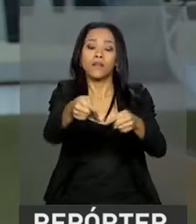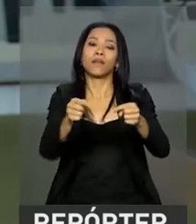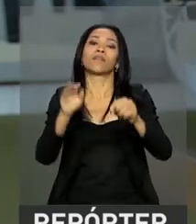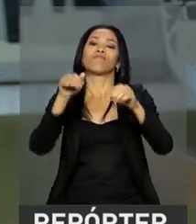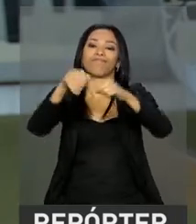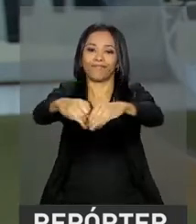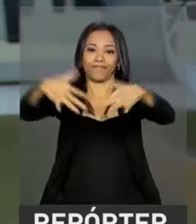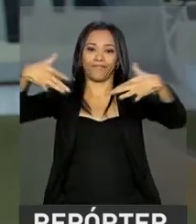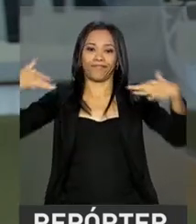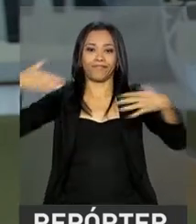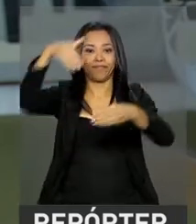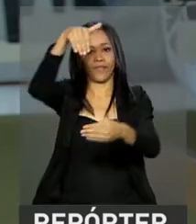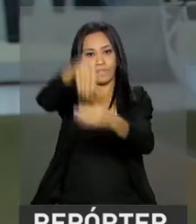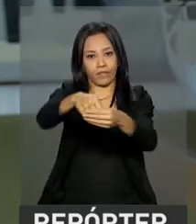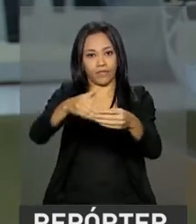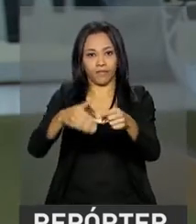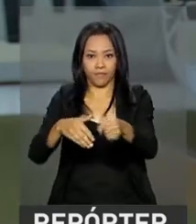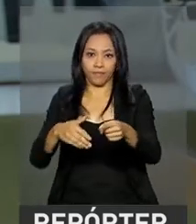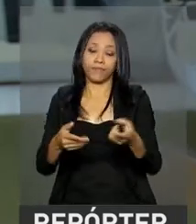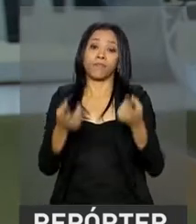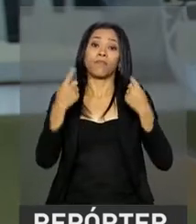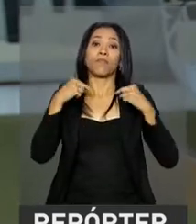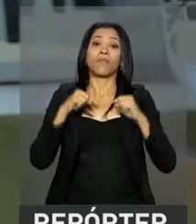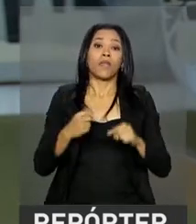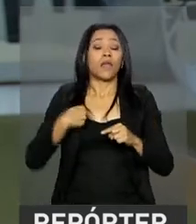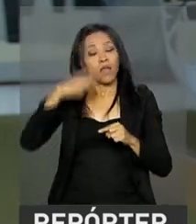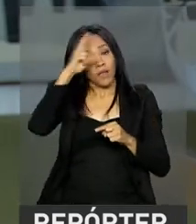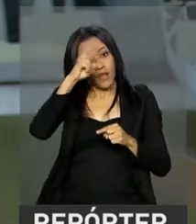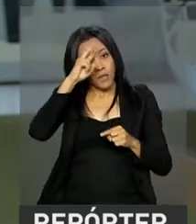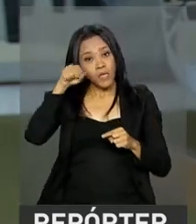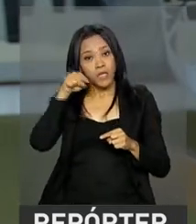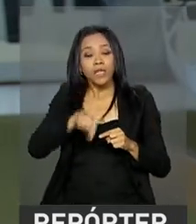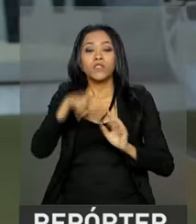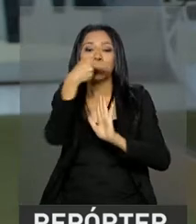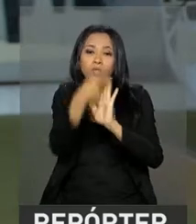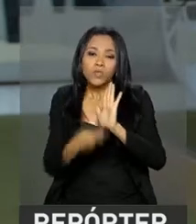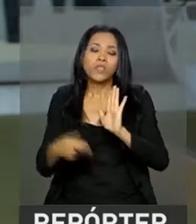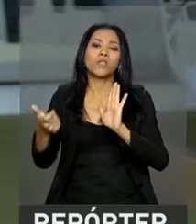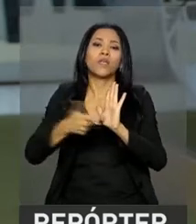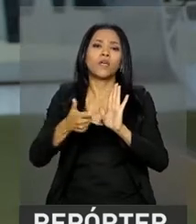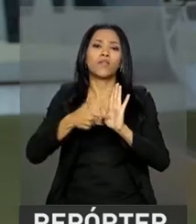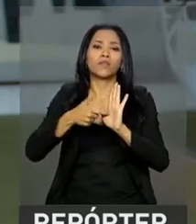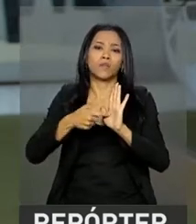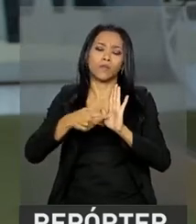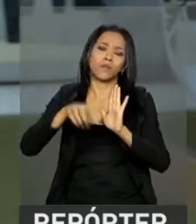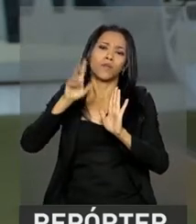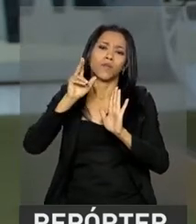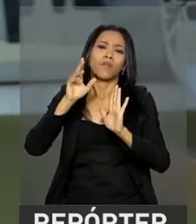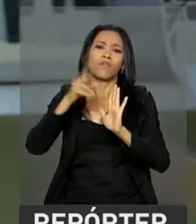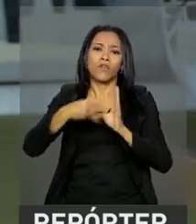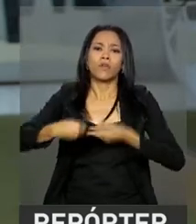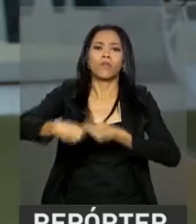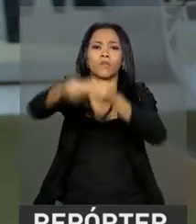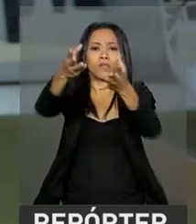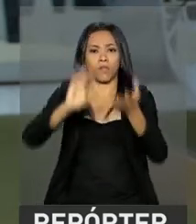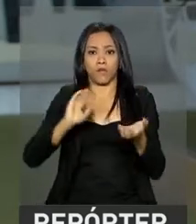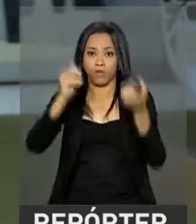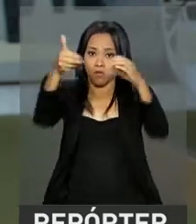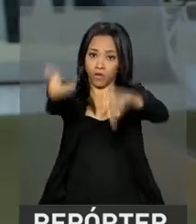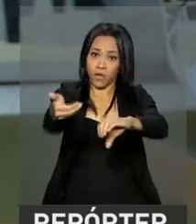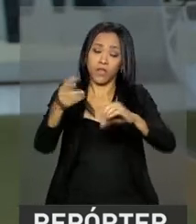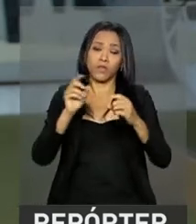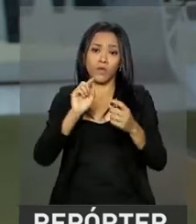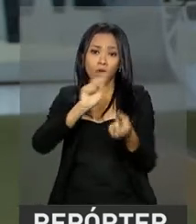da Casa. A gente lembra, Leandro, que esse projeto de modernização da legislação trabalhista brasileira foi enviado pelo governo federal ao Congresso Nacional para